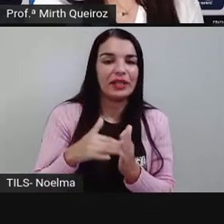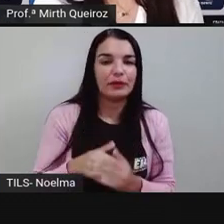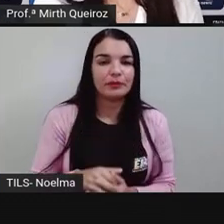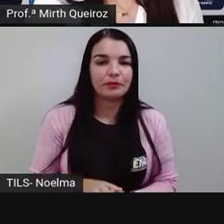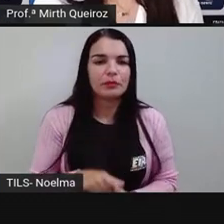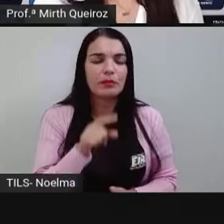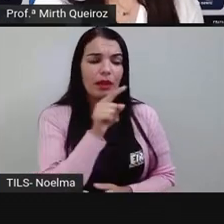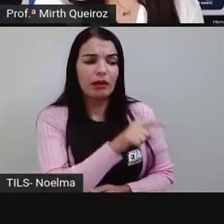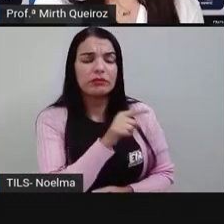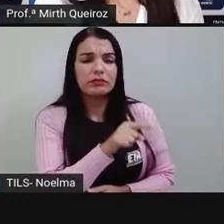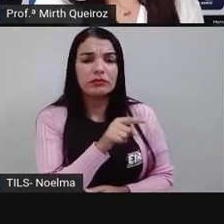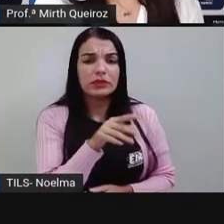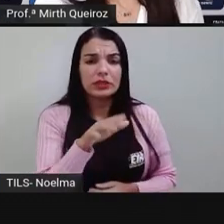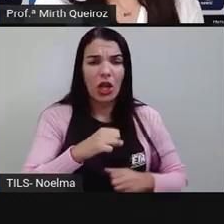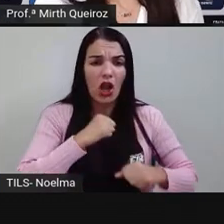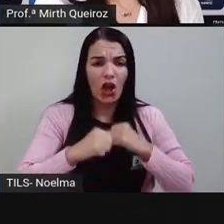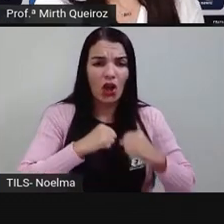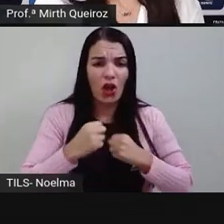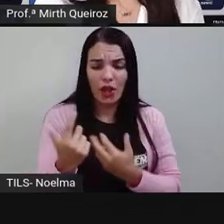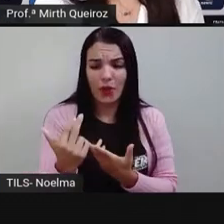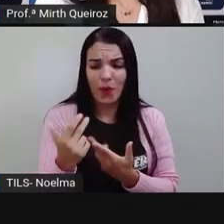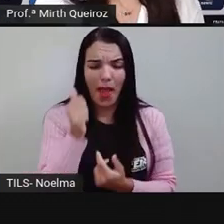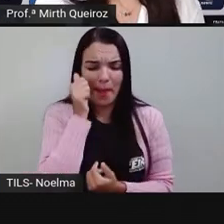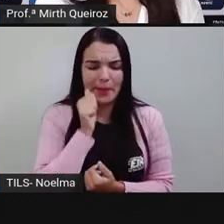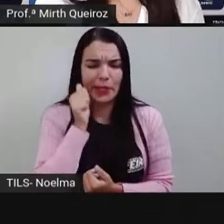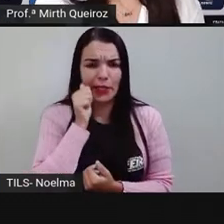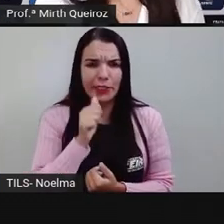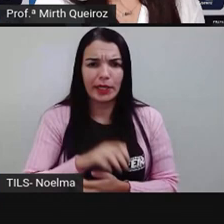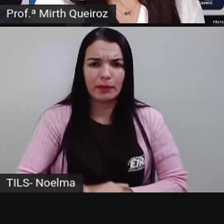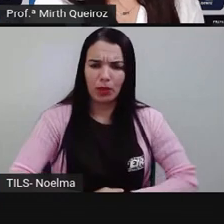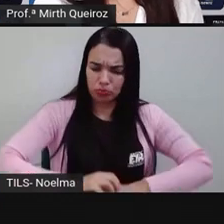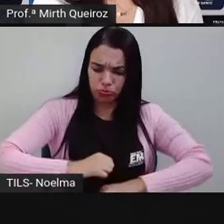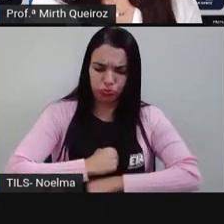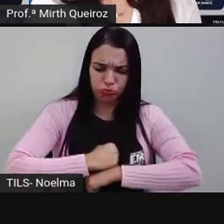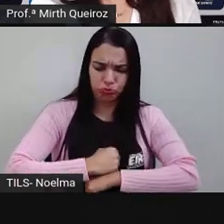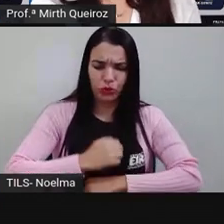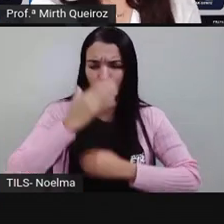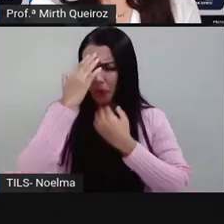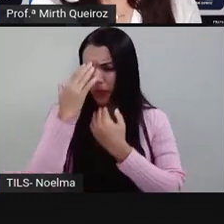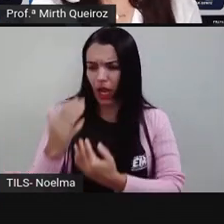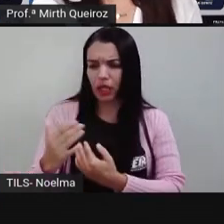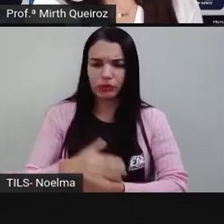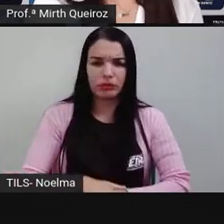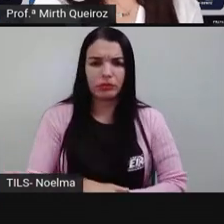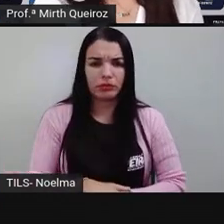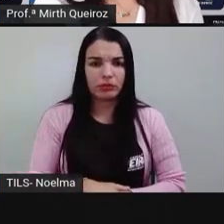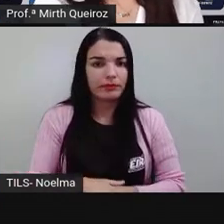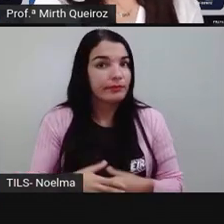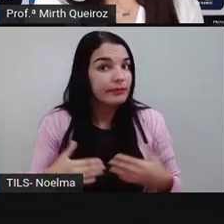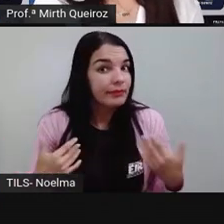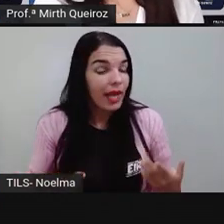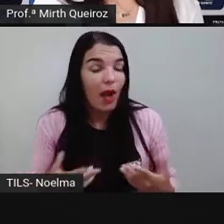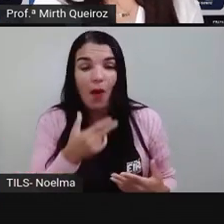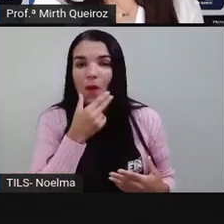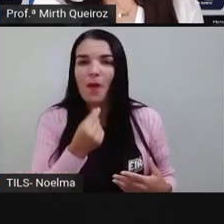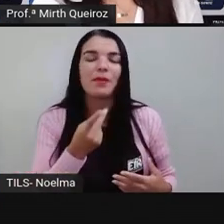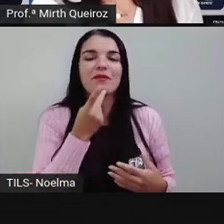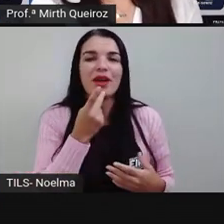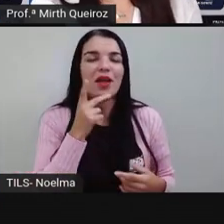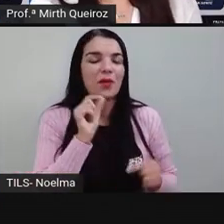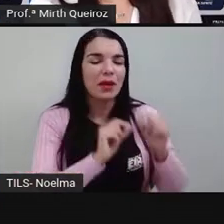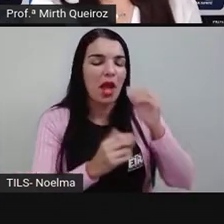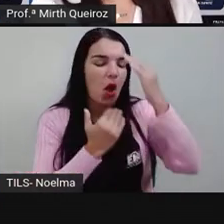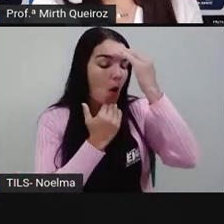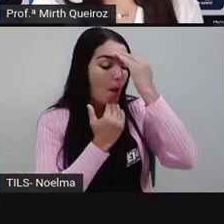você corre igual menininha. Poxa, obrigado. Obrigado porque Dinho,